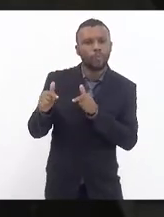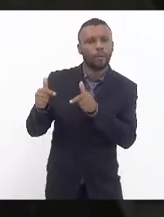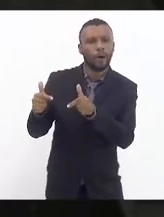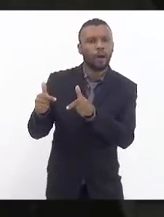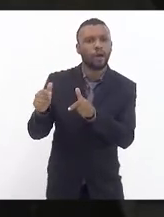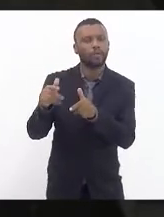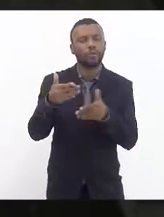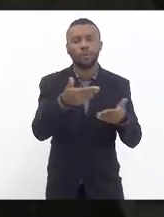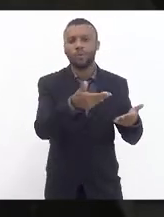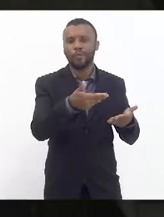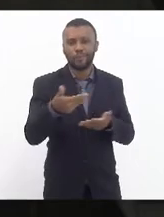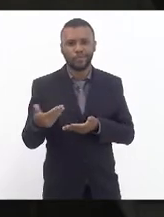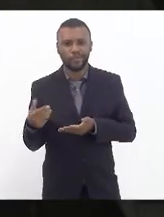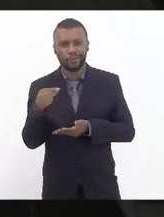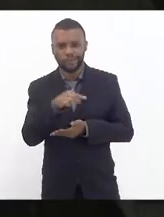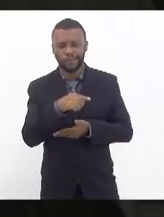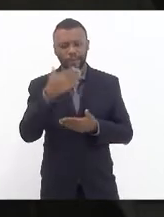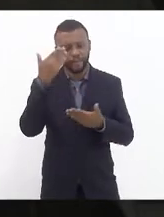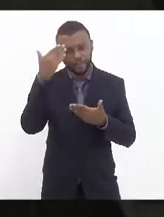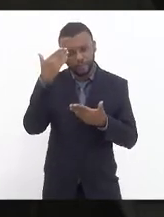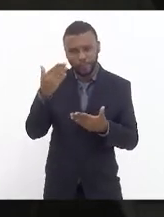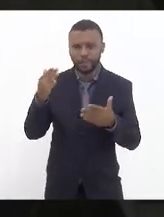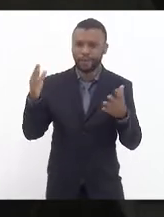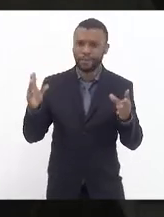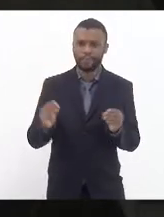me fez. Muito obrigado, senhora presidente.